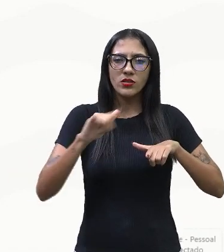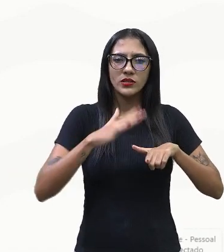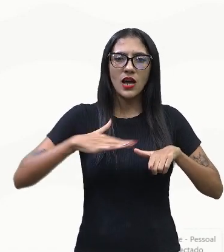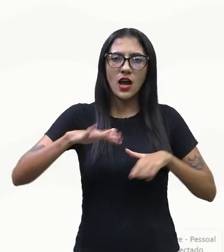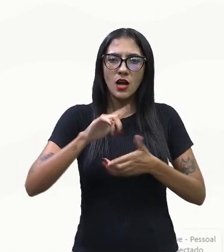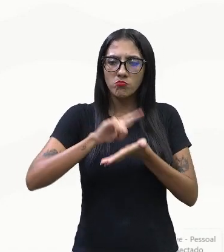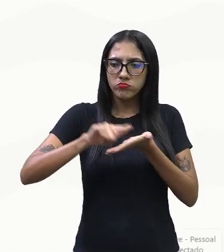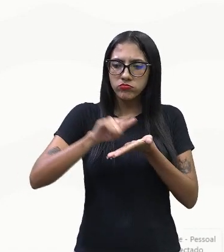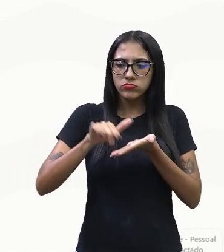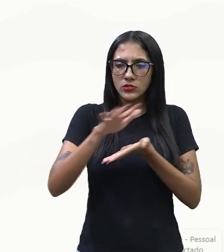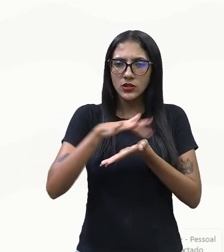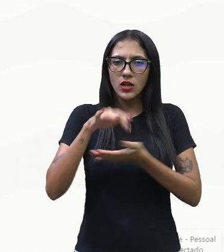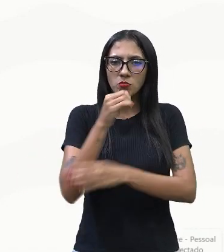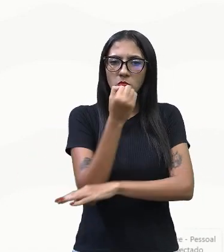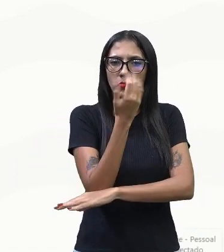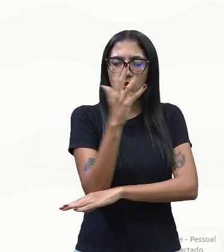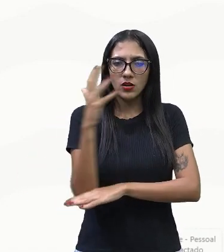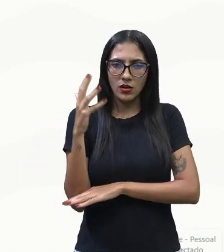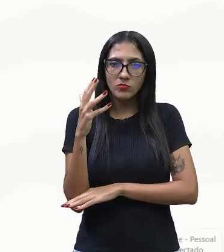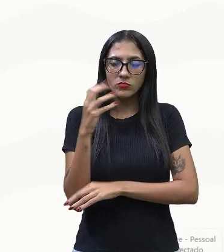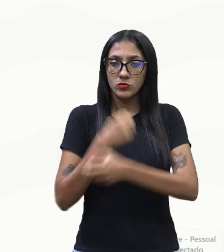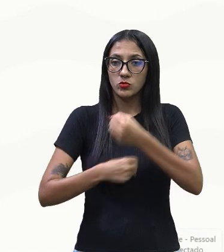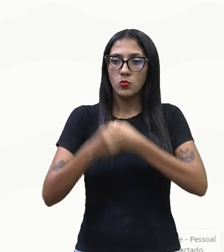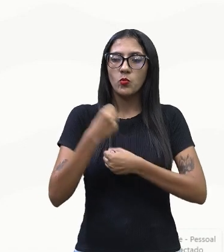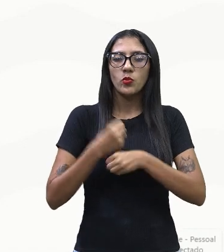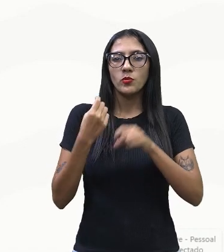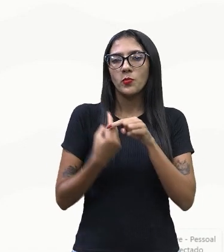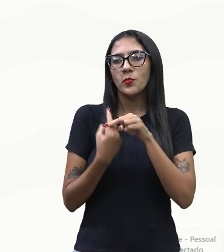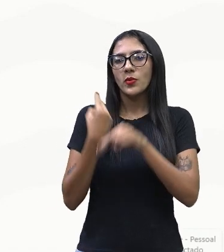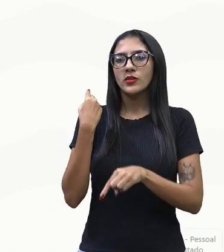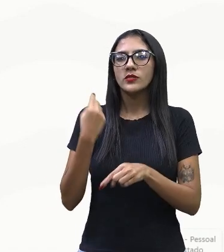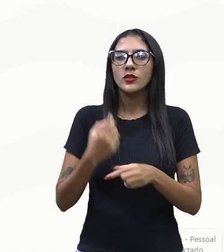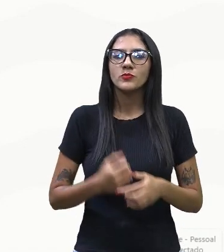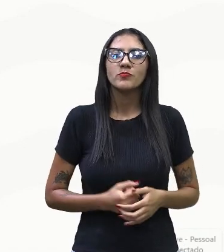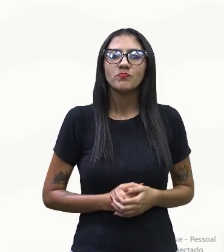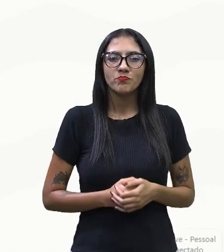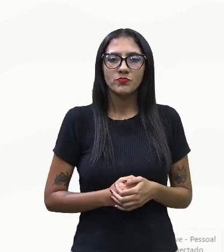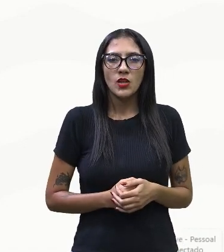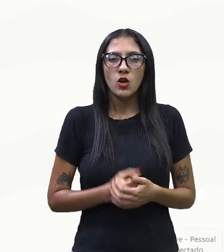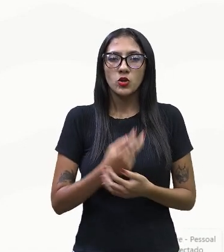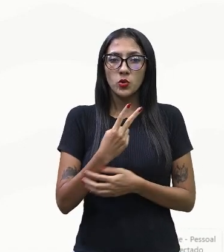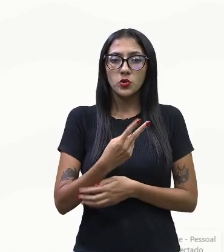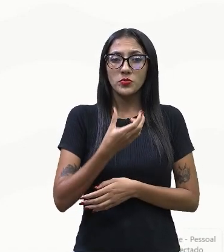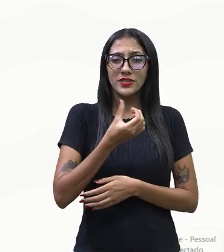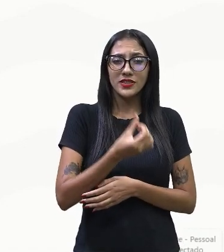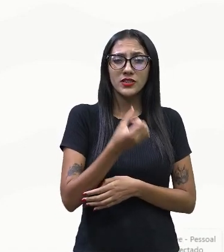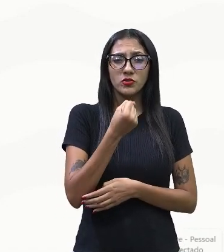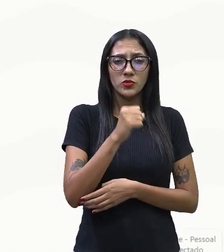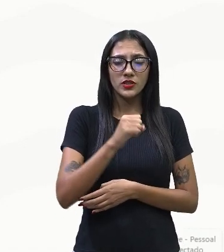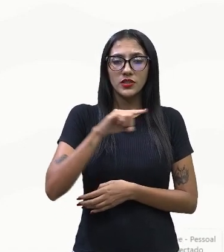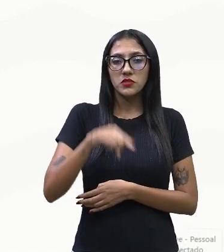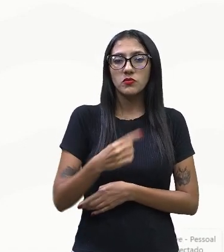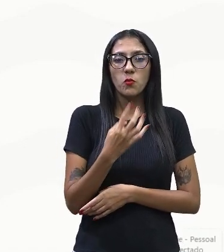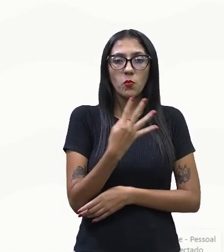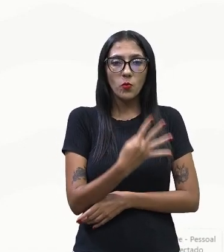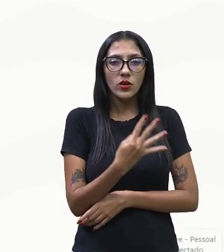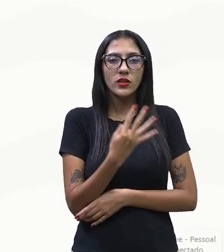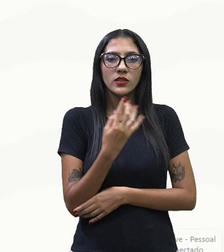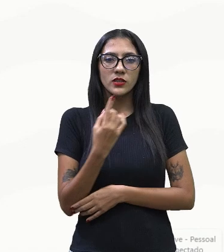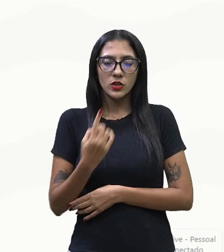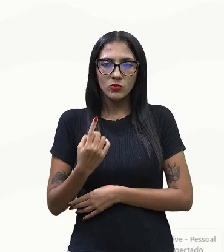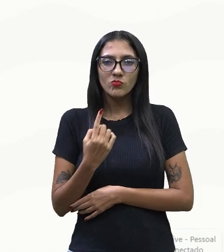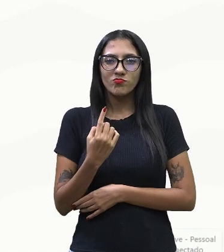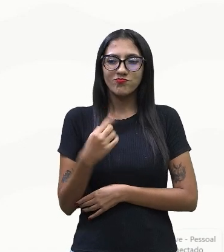2023, ou seja, no ano passado, foi de 2.683,41